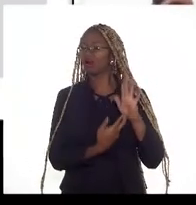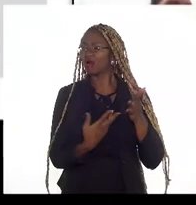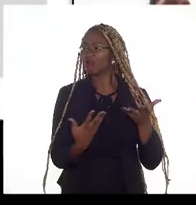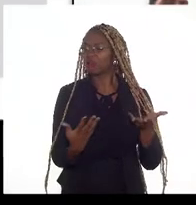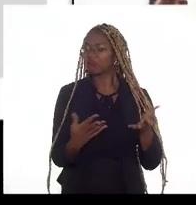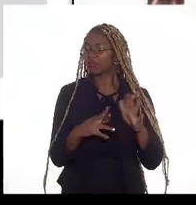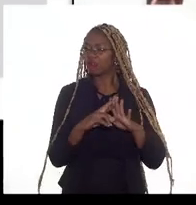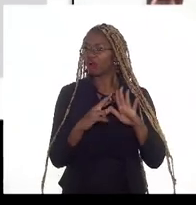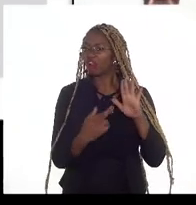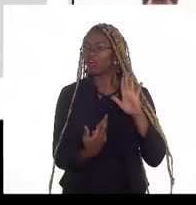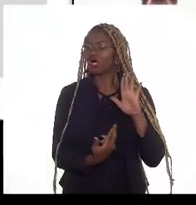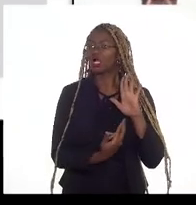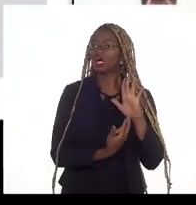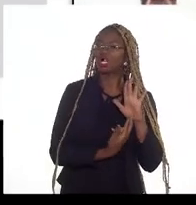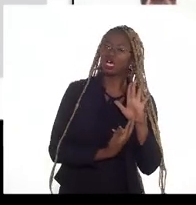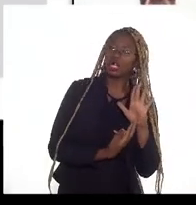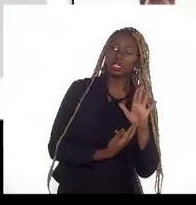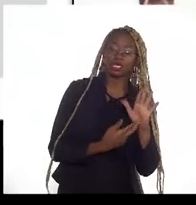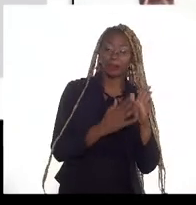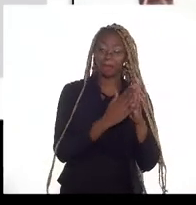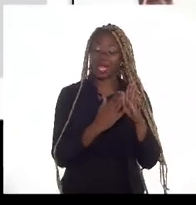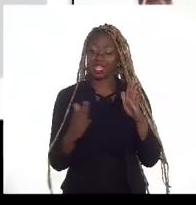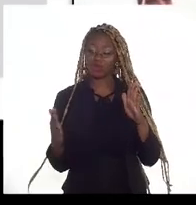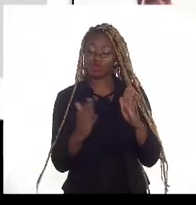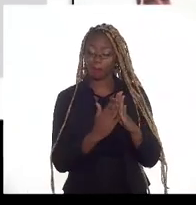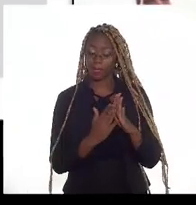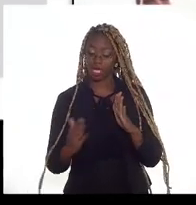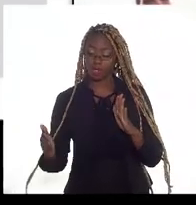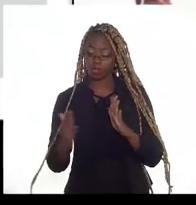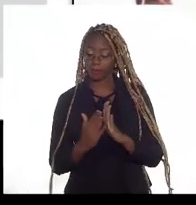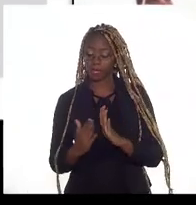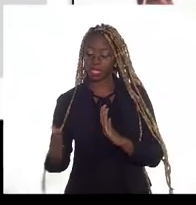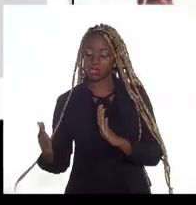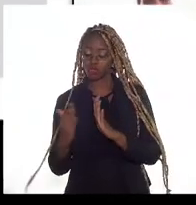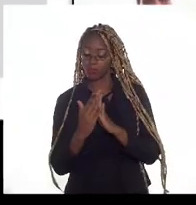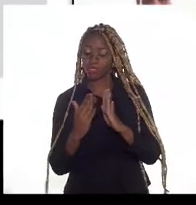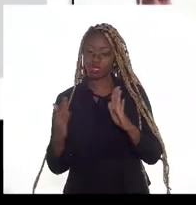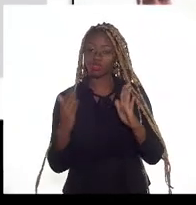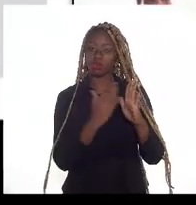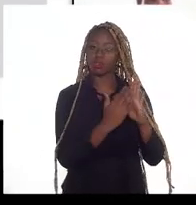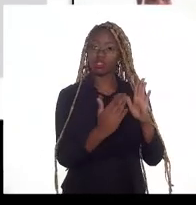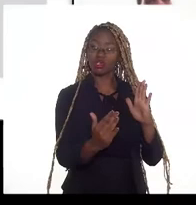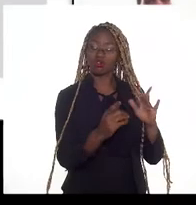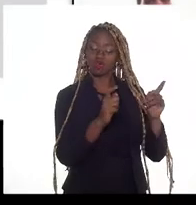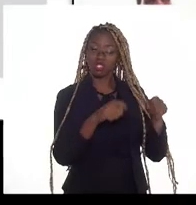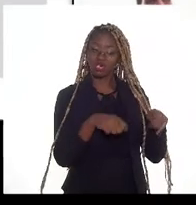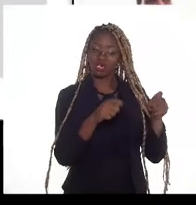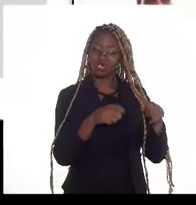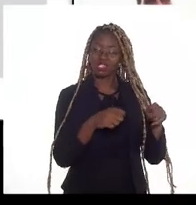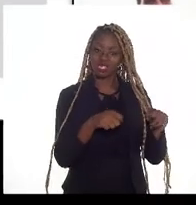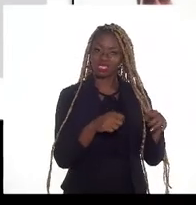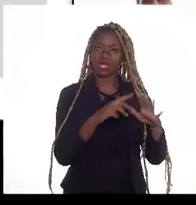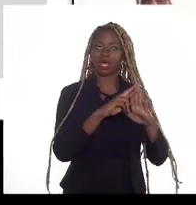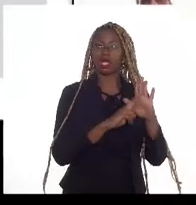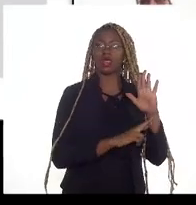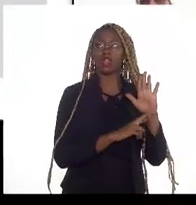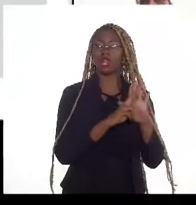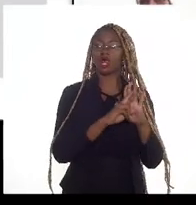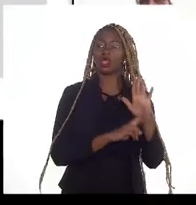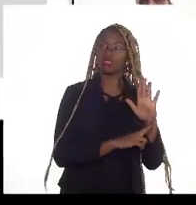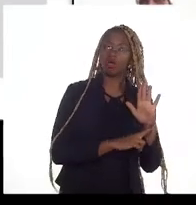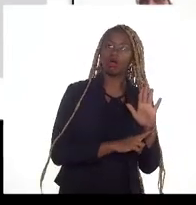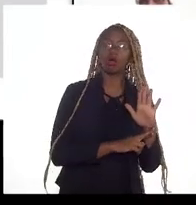que peridocidade ela convalida ou não esses relatórios ou são